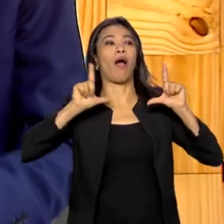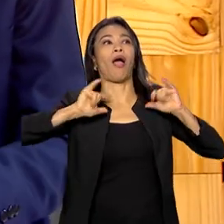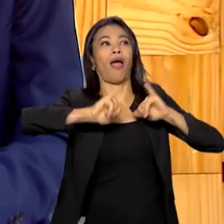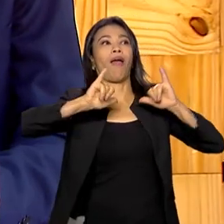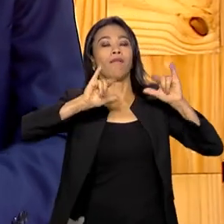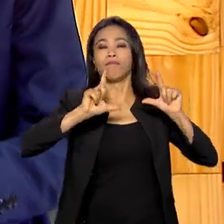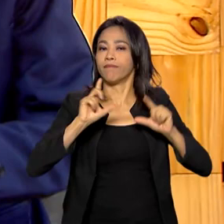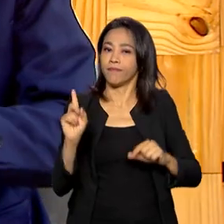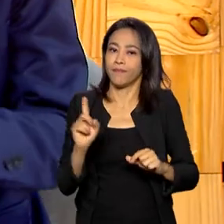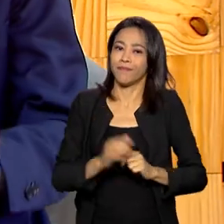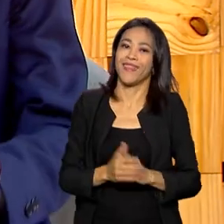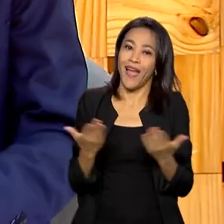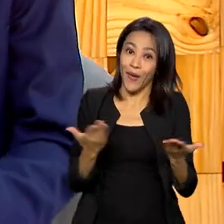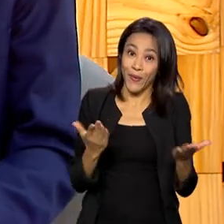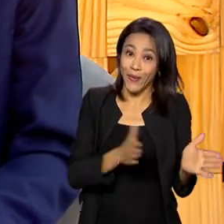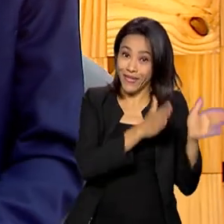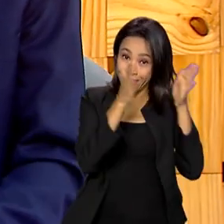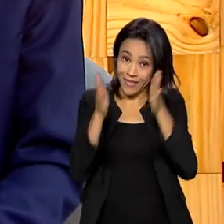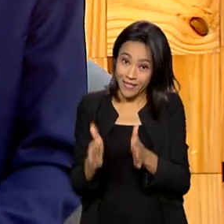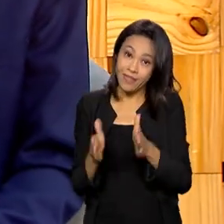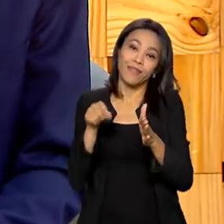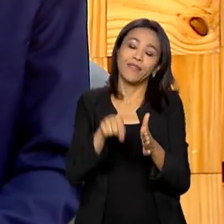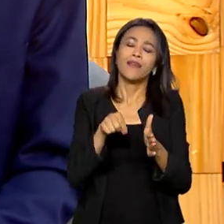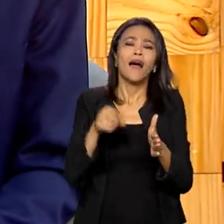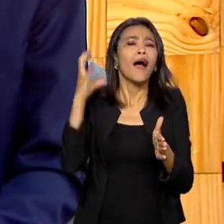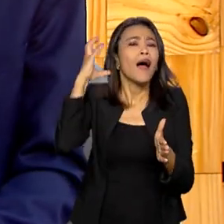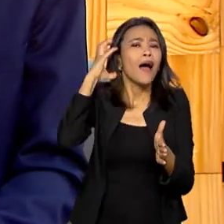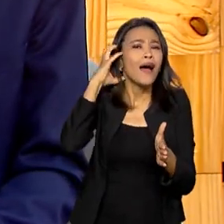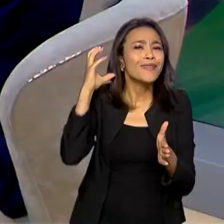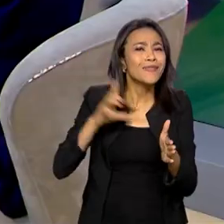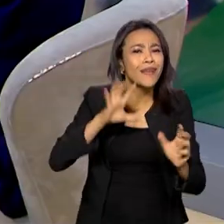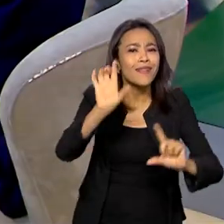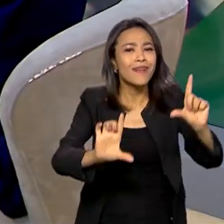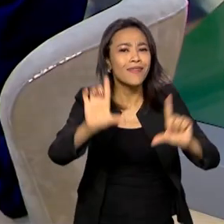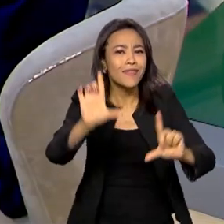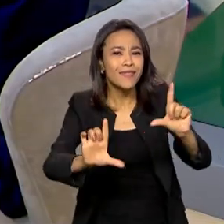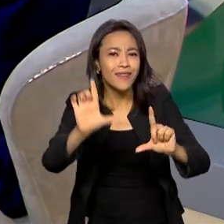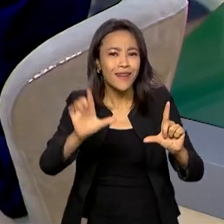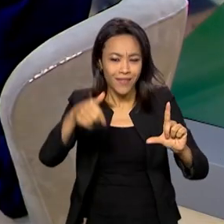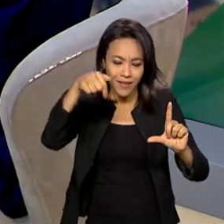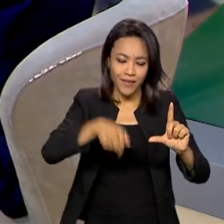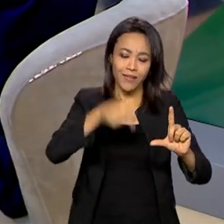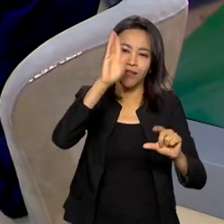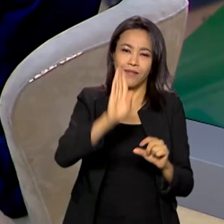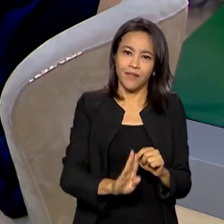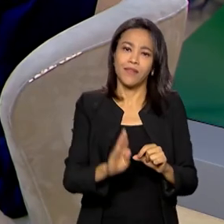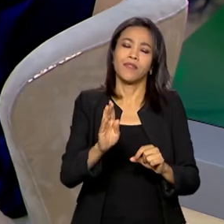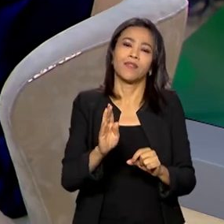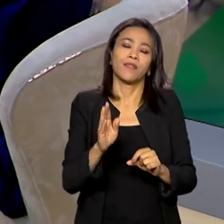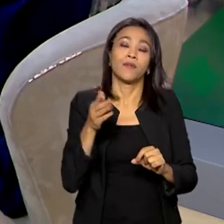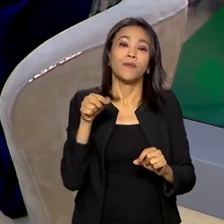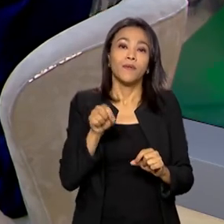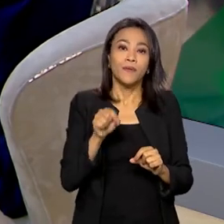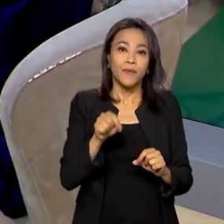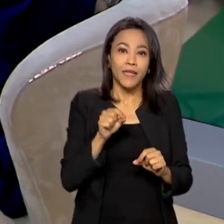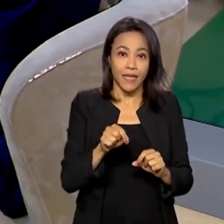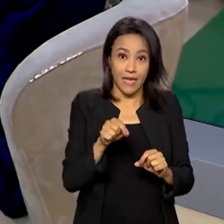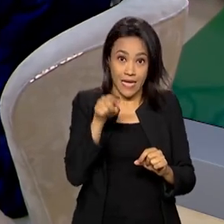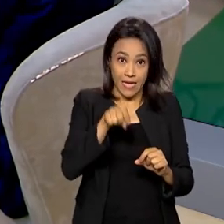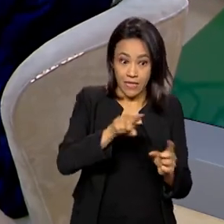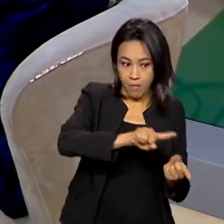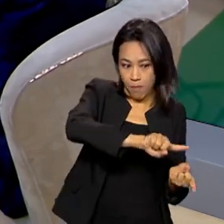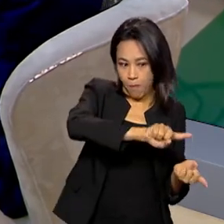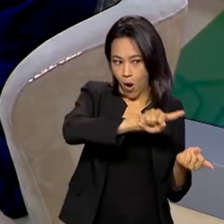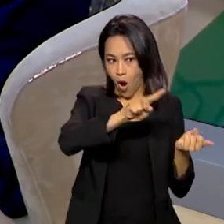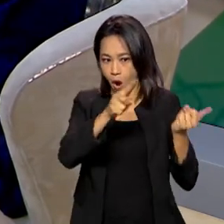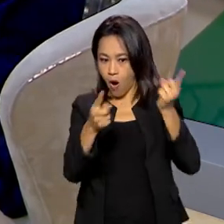bastante de rádio, agora a rádio difusão inclui também a televisão, né? Inclusive, aqui no Brasil, a gente vê que esse sinal de, esse processo